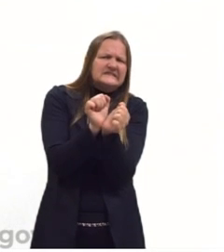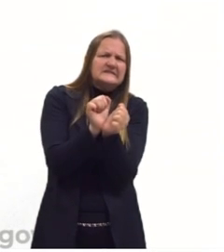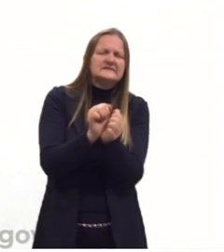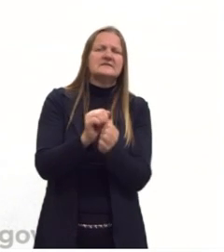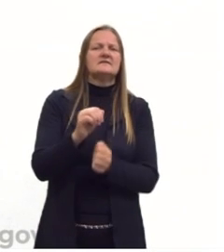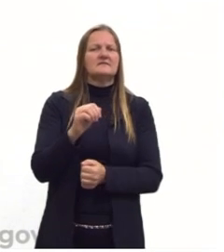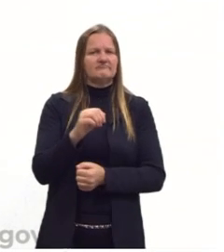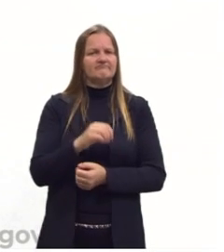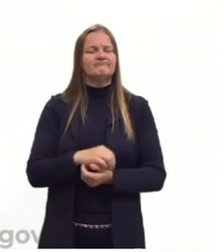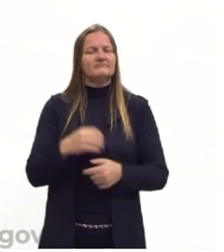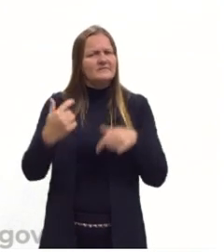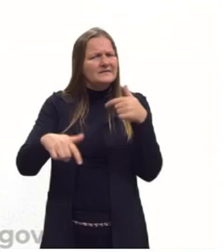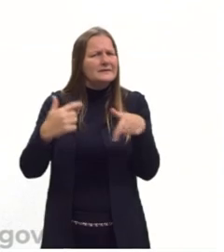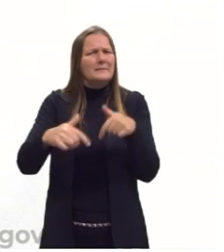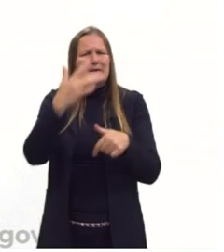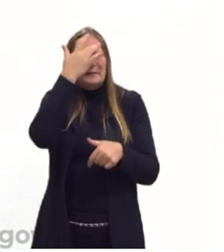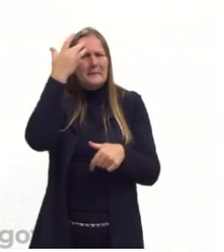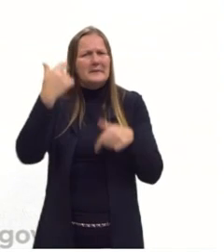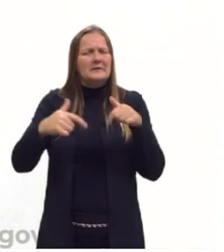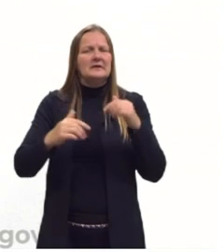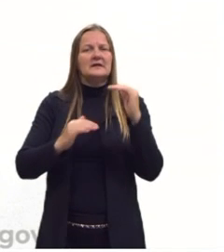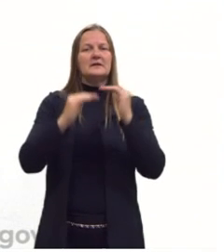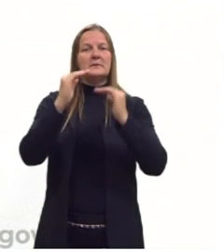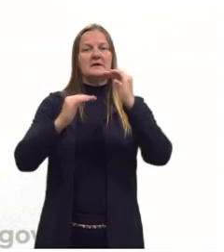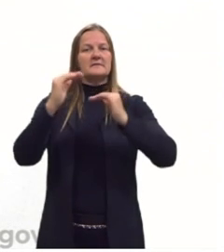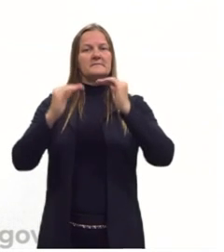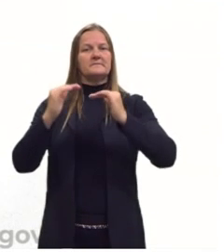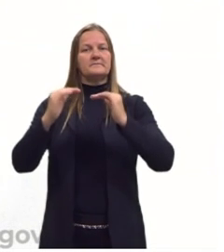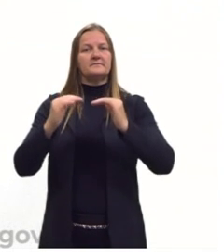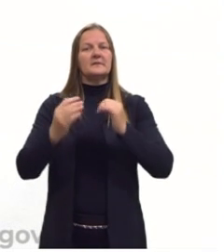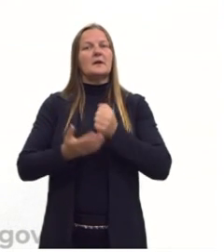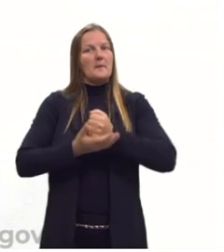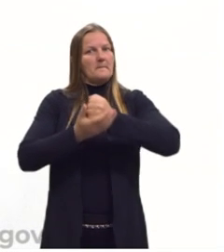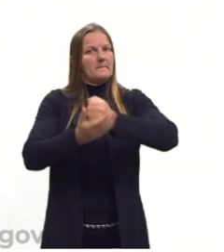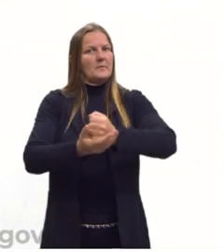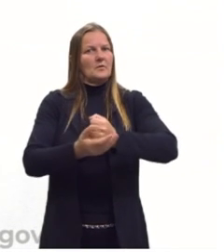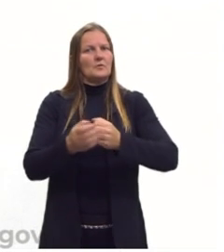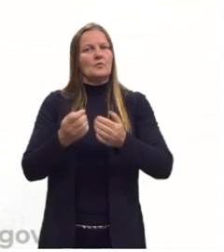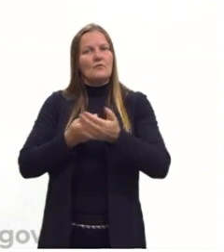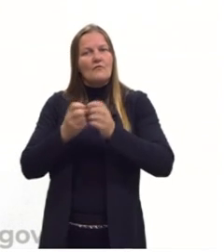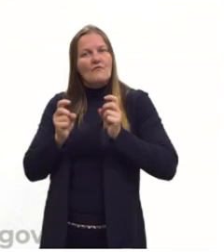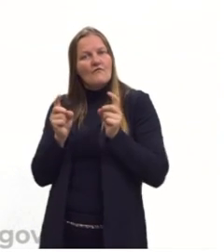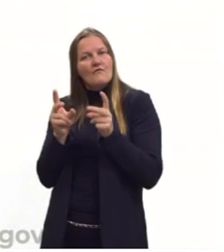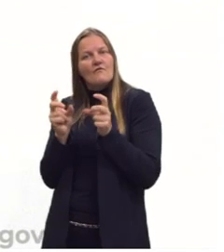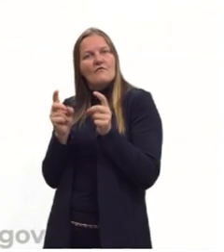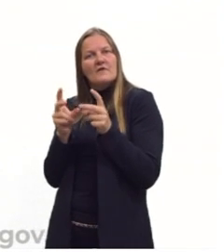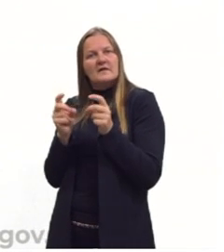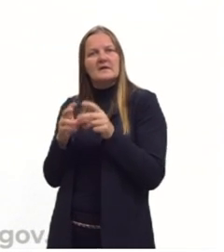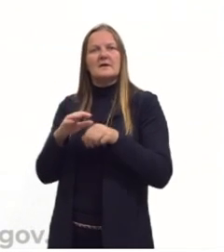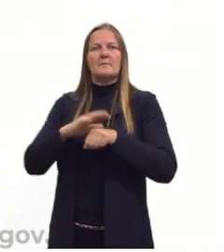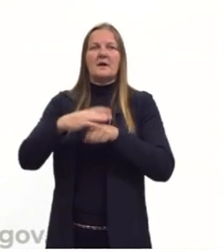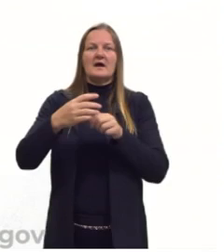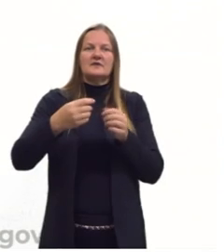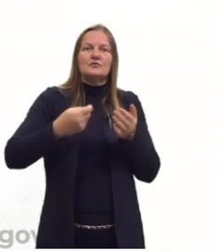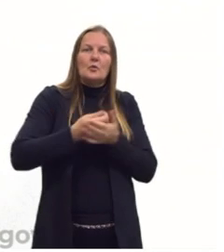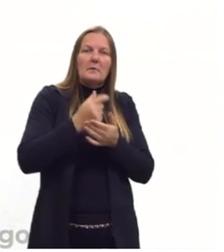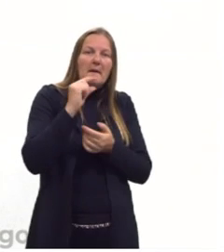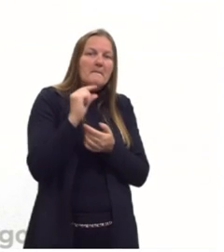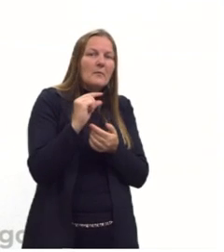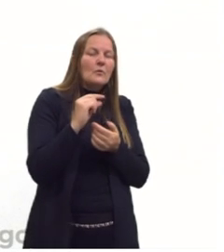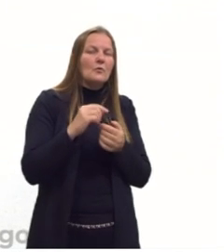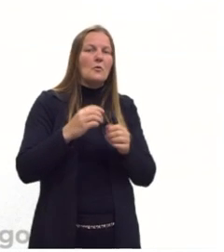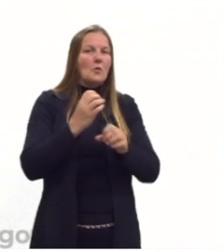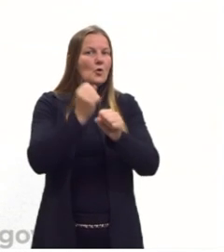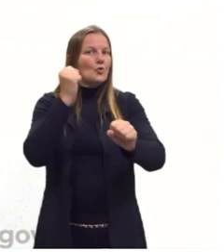dominaram. E essa questão da balança comercial favorável, que era muito importante, então, vender mais do que comprar. Para ter mais